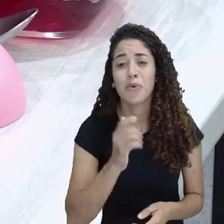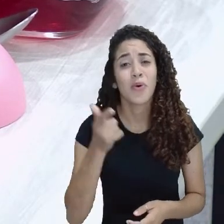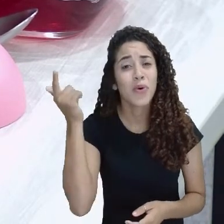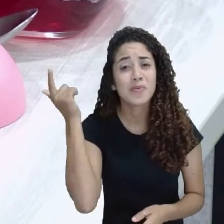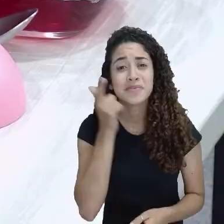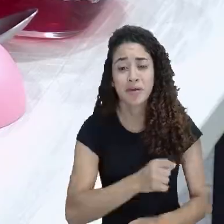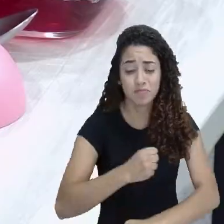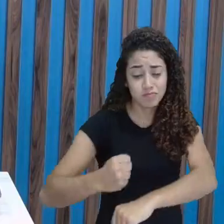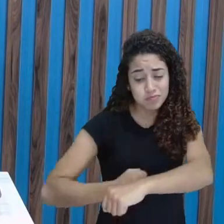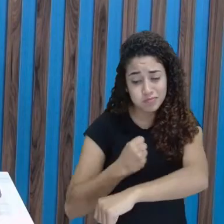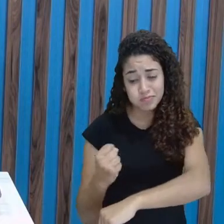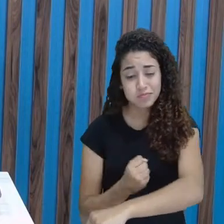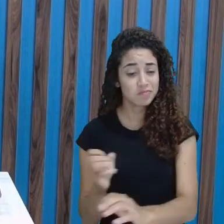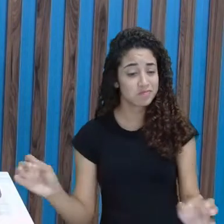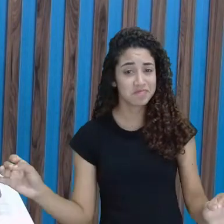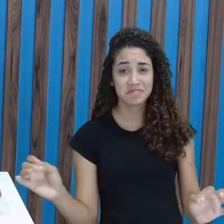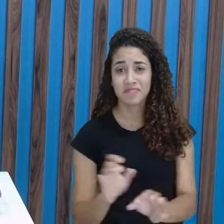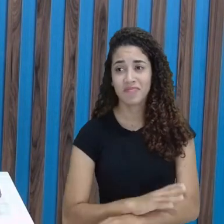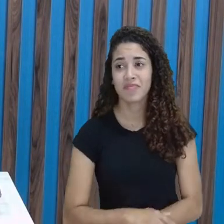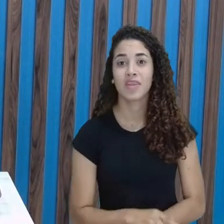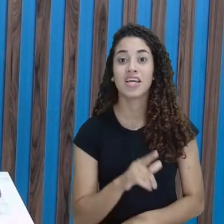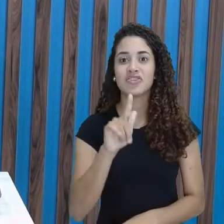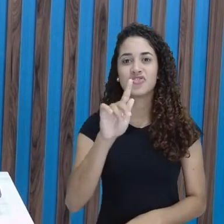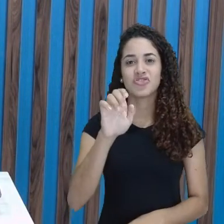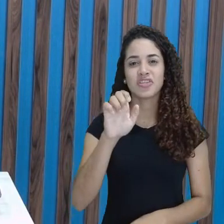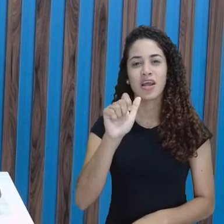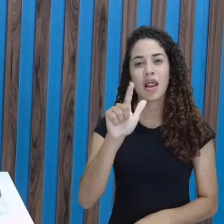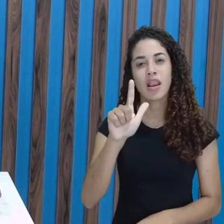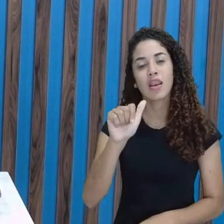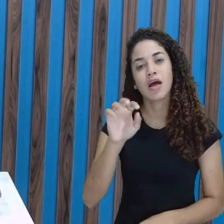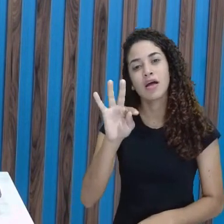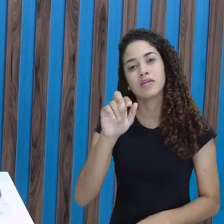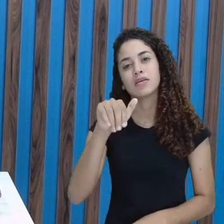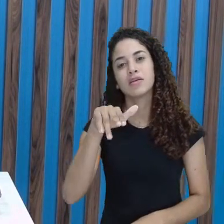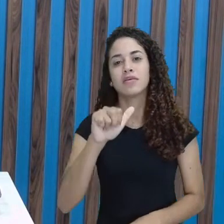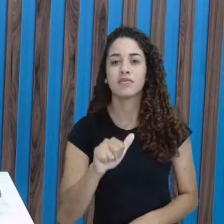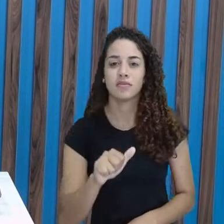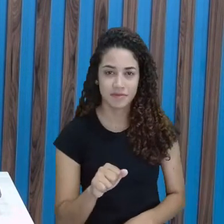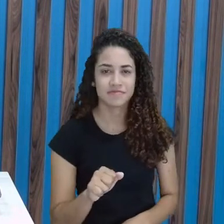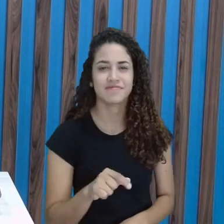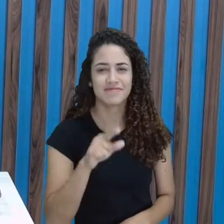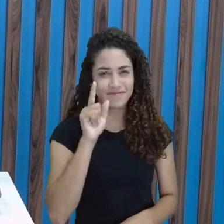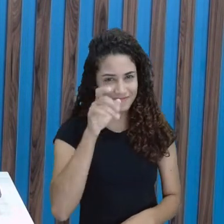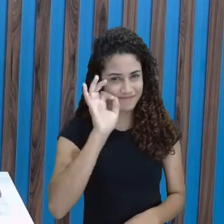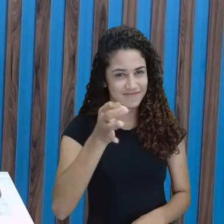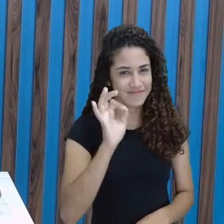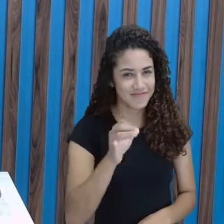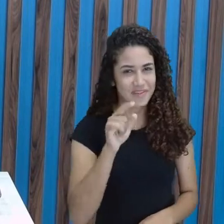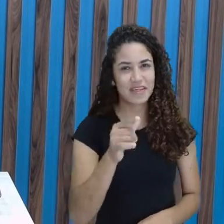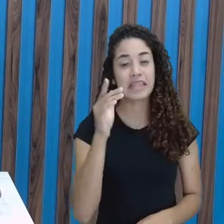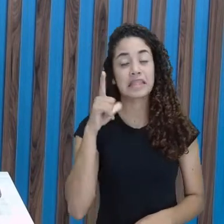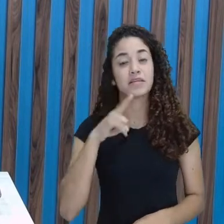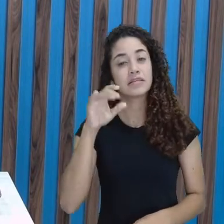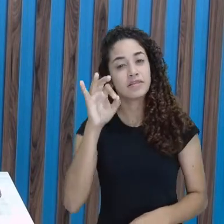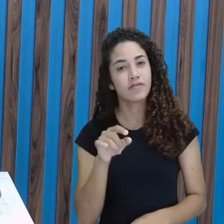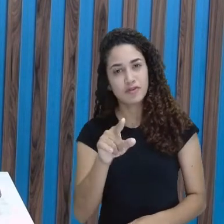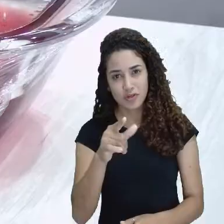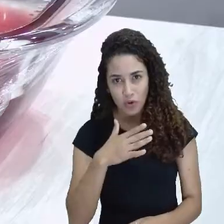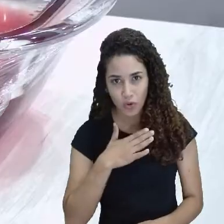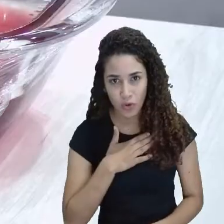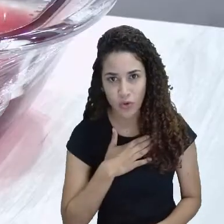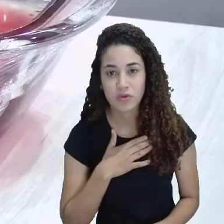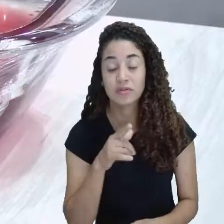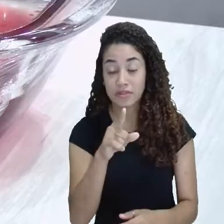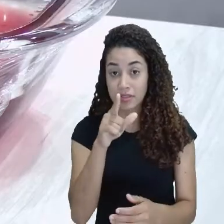muito fácil. É a gelatina. Isso mesmo, Nicole, tenho certeza que você acertou. Você gosta de gelatina? Você